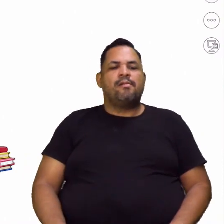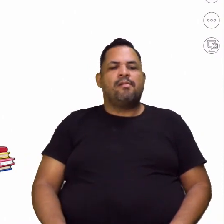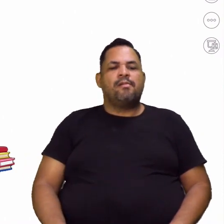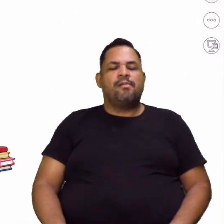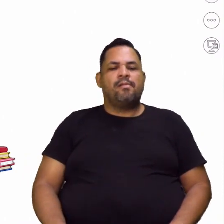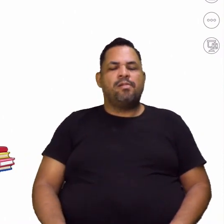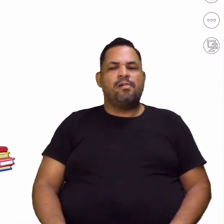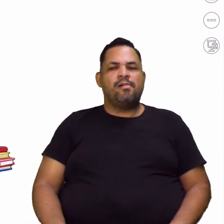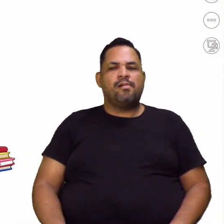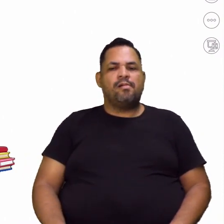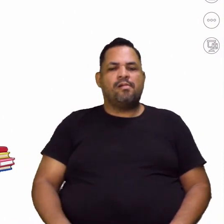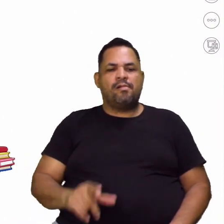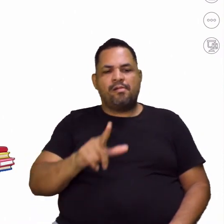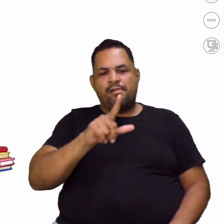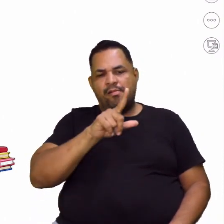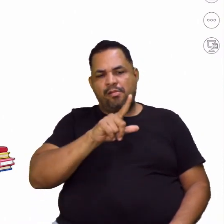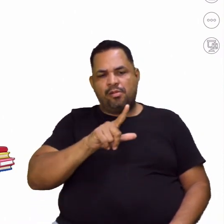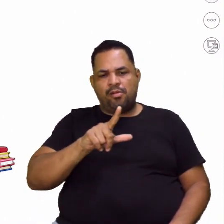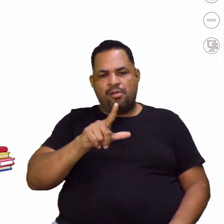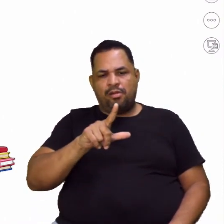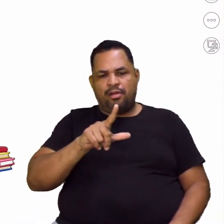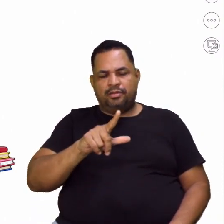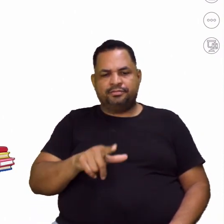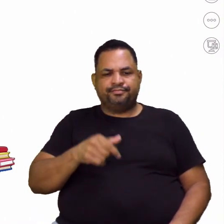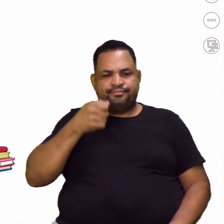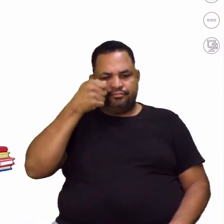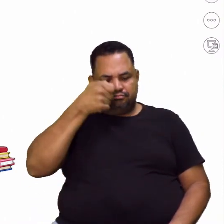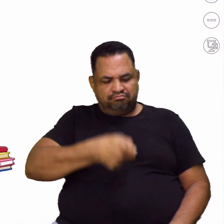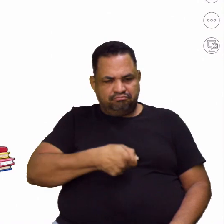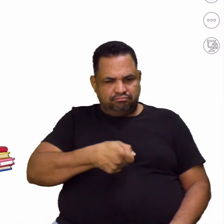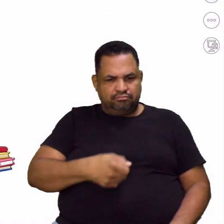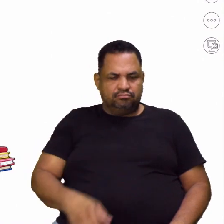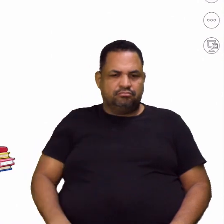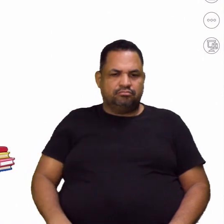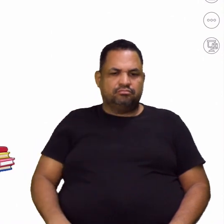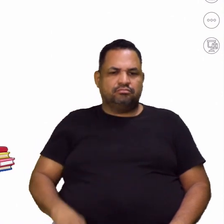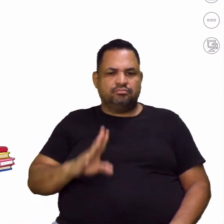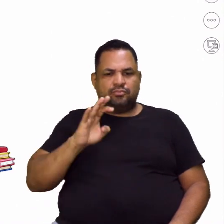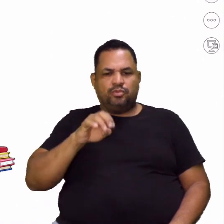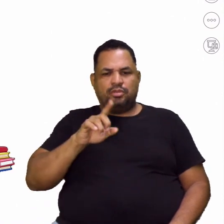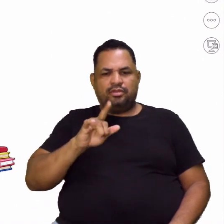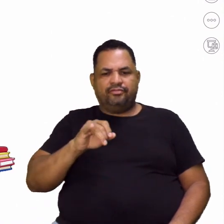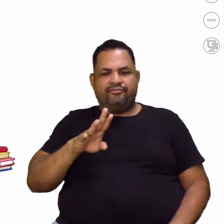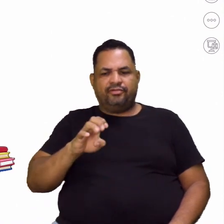A com L. Aplica. Com R. Viola.